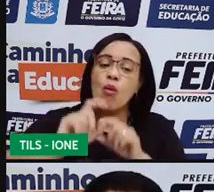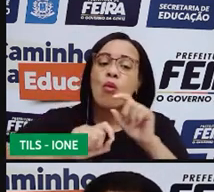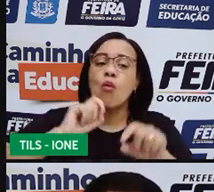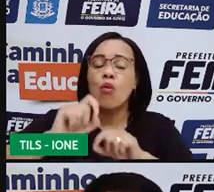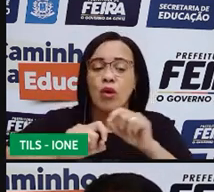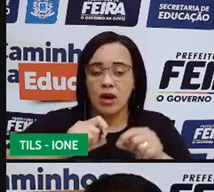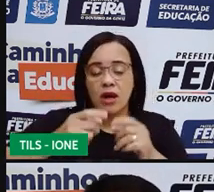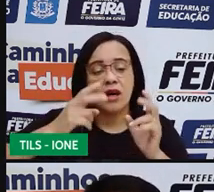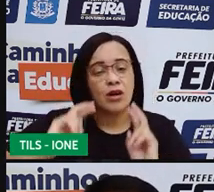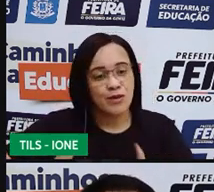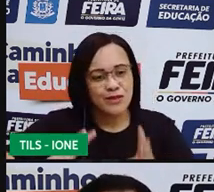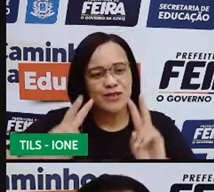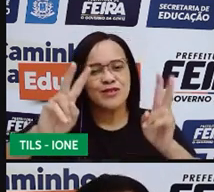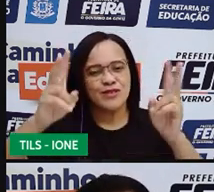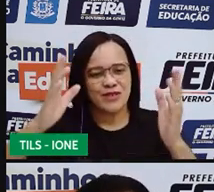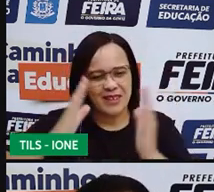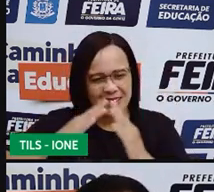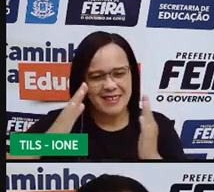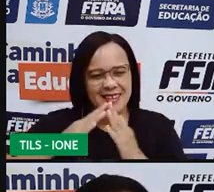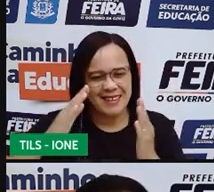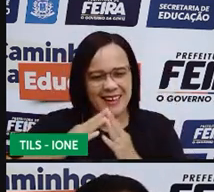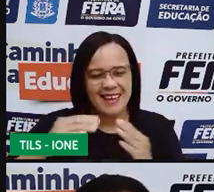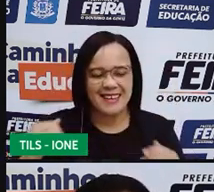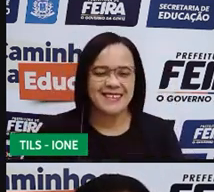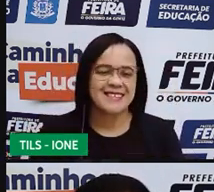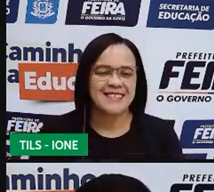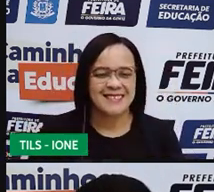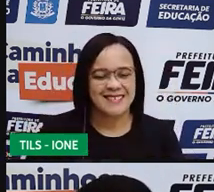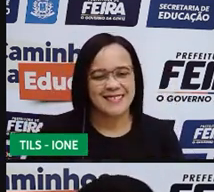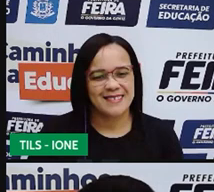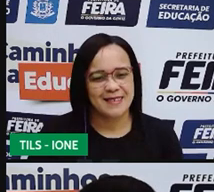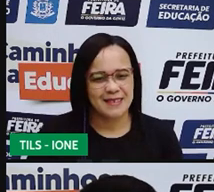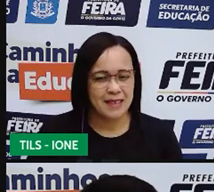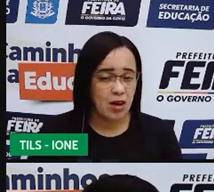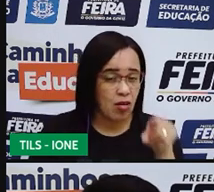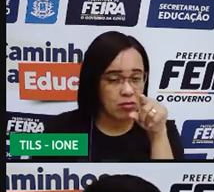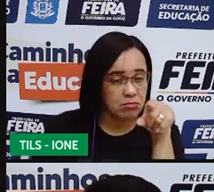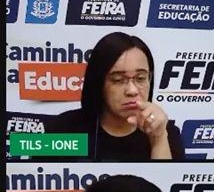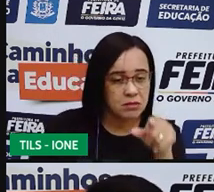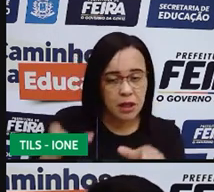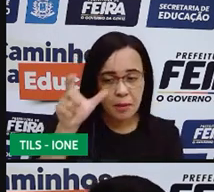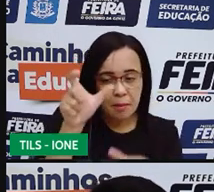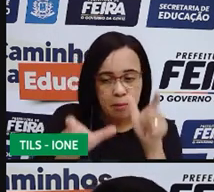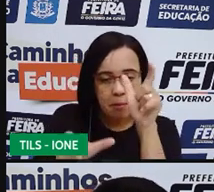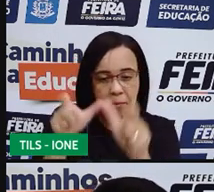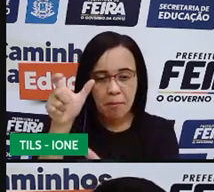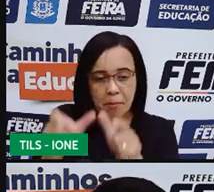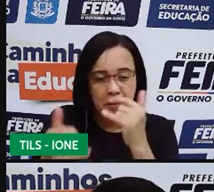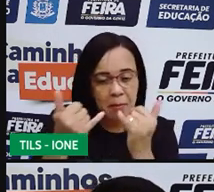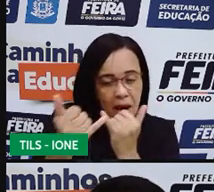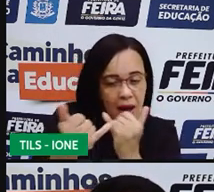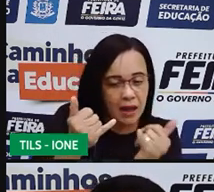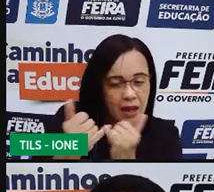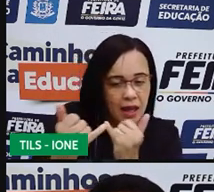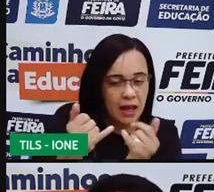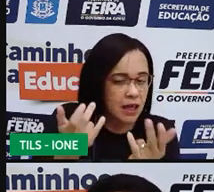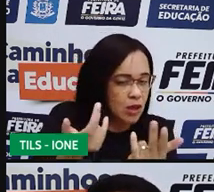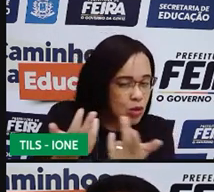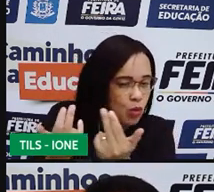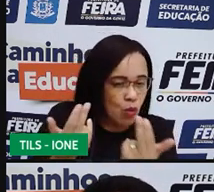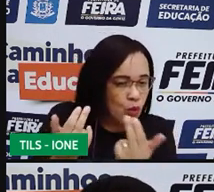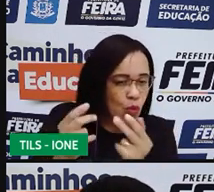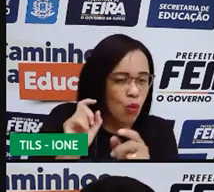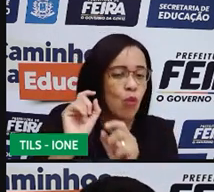aprendendo em casa, identificando com quem você se parece, identificando essas semelhanças e diferenças